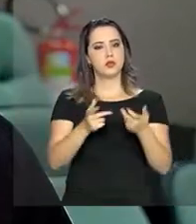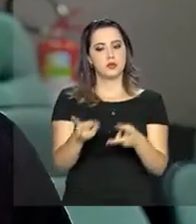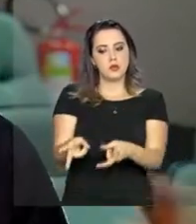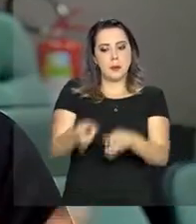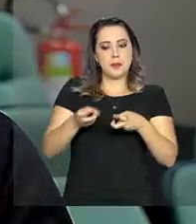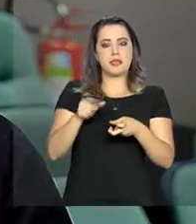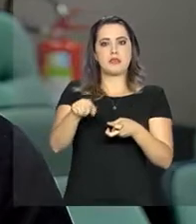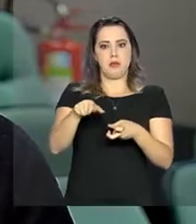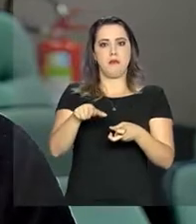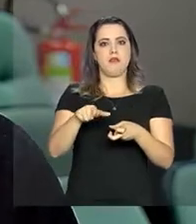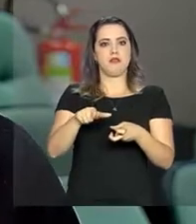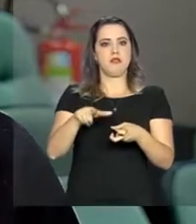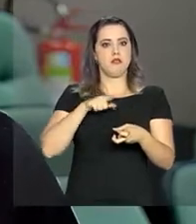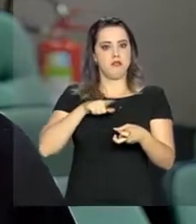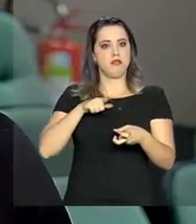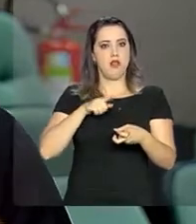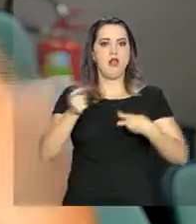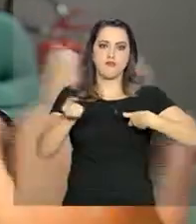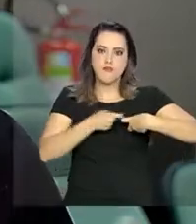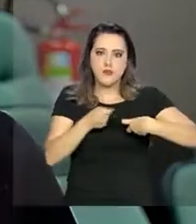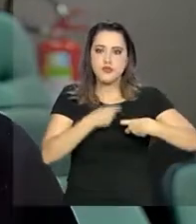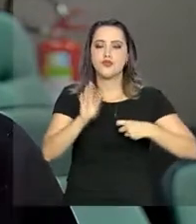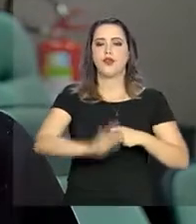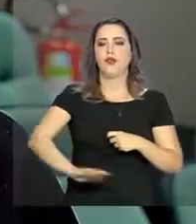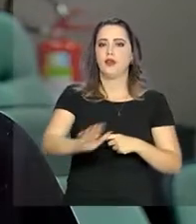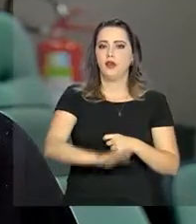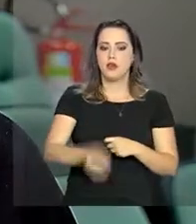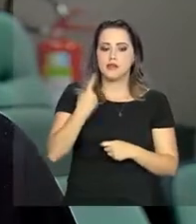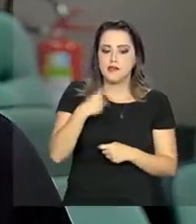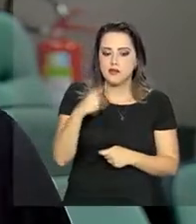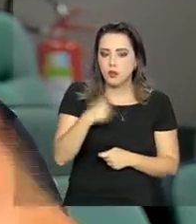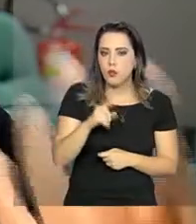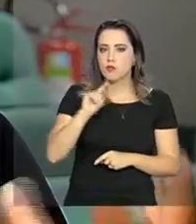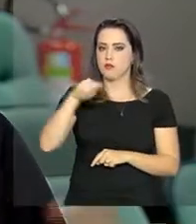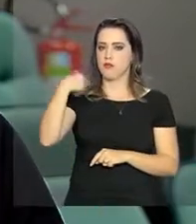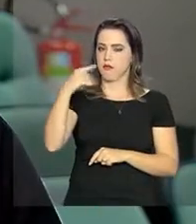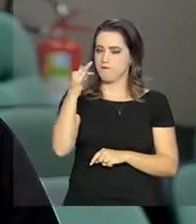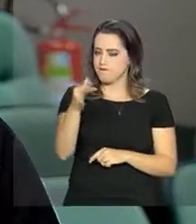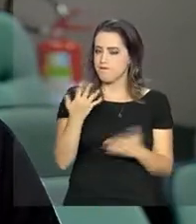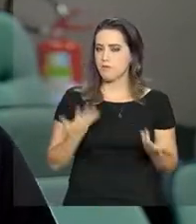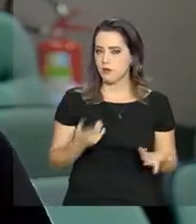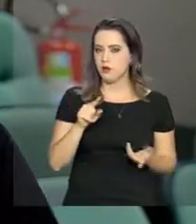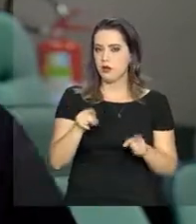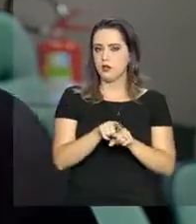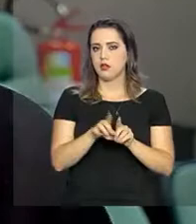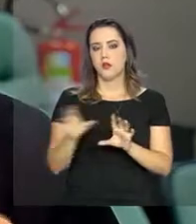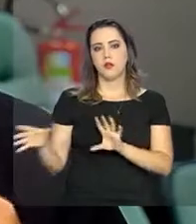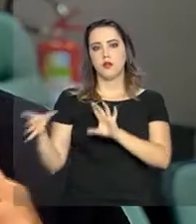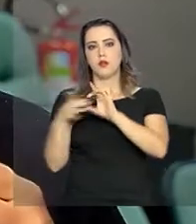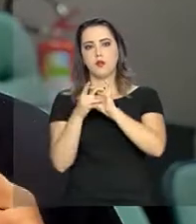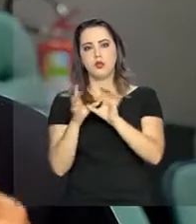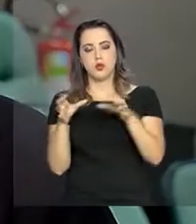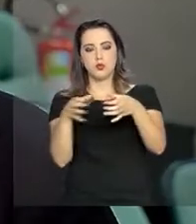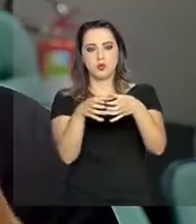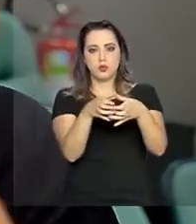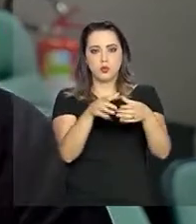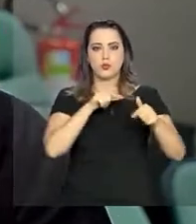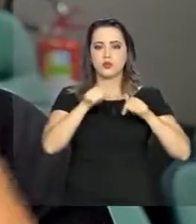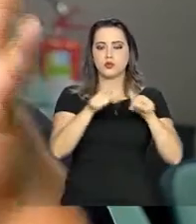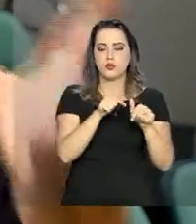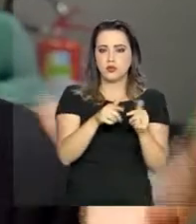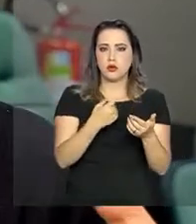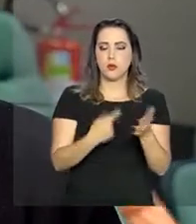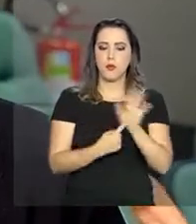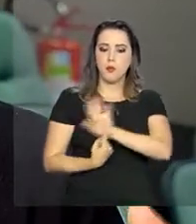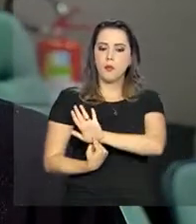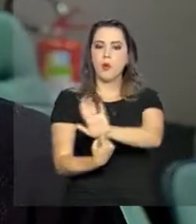situações de exploração que aconteçam no ambiente da empresa e denúncia desses casos, construções de fluxos internos, tornar